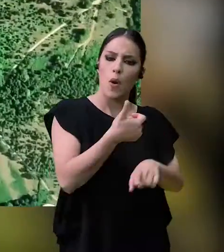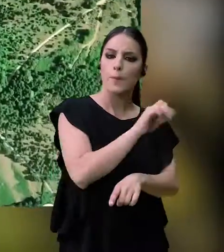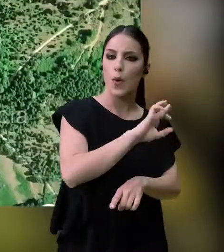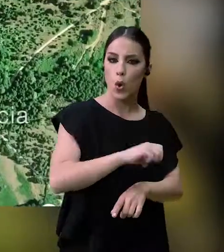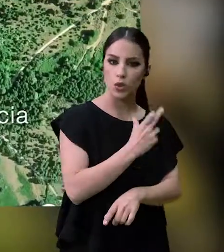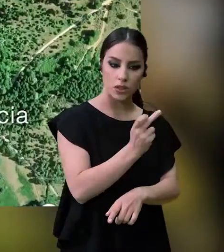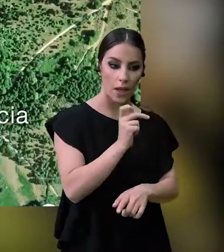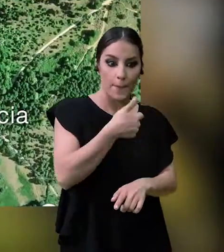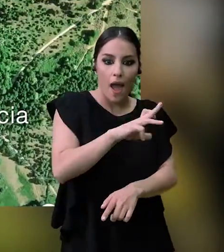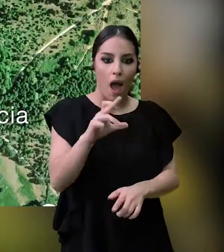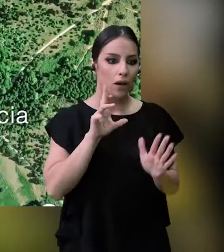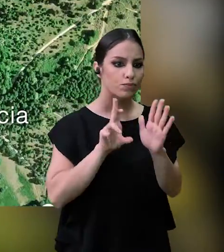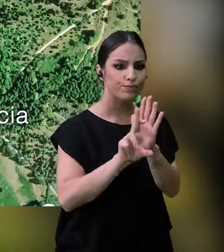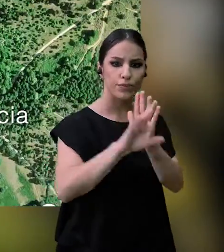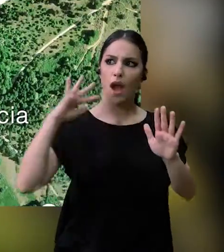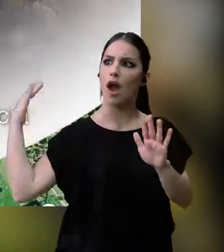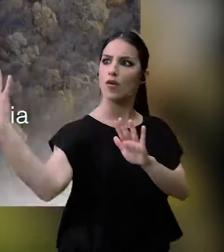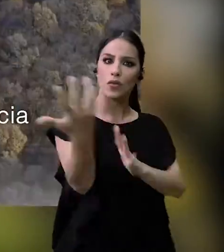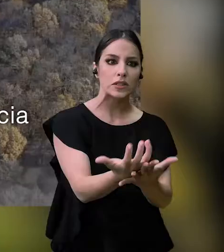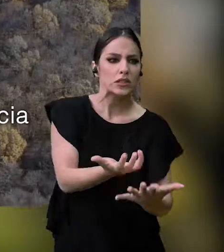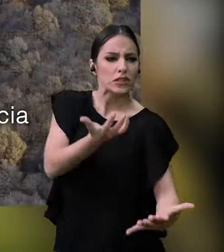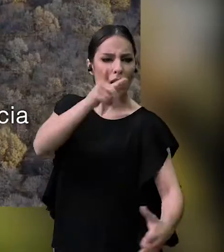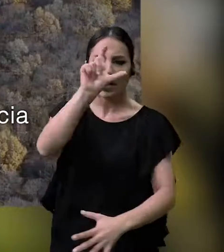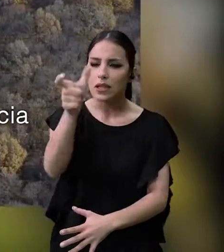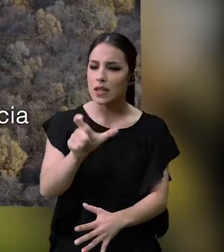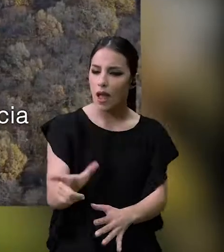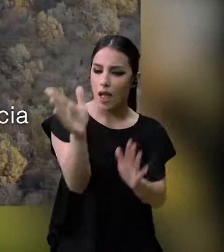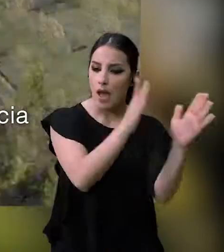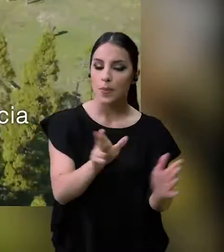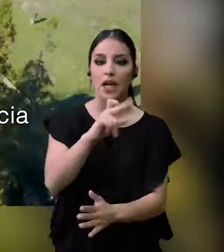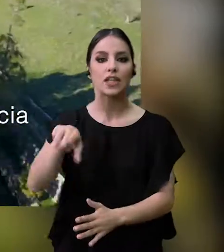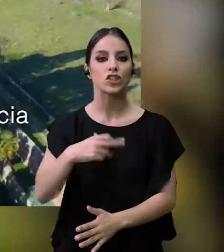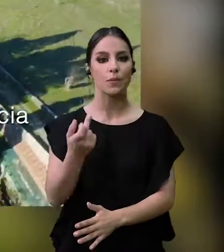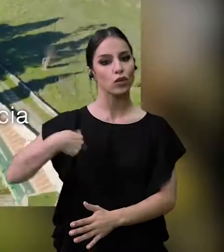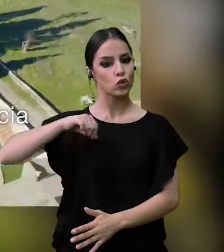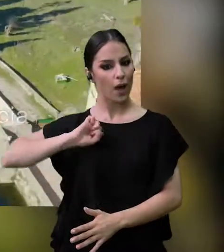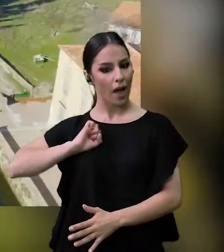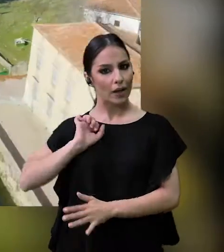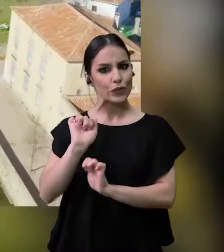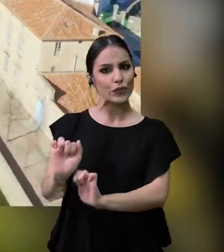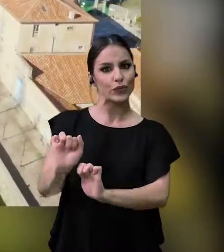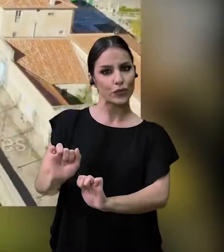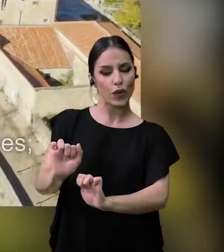Entrar no Bosque de Berrar é atravessar uma referência única do Renascimento Italiano em Espanha